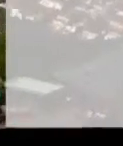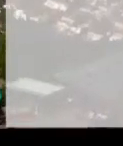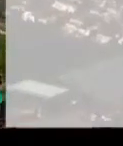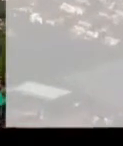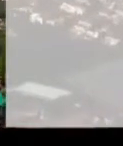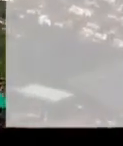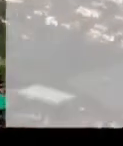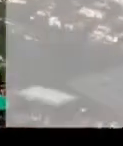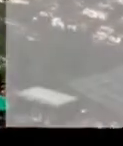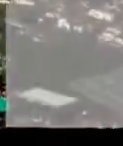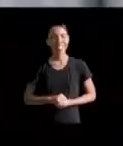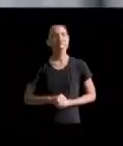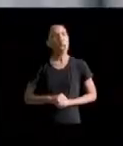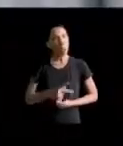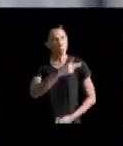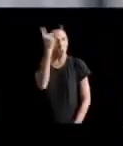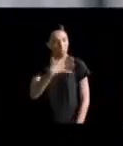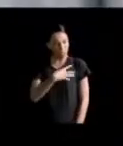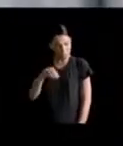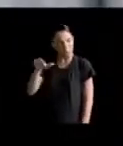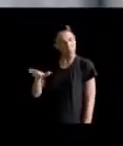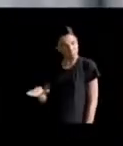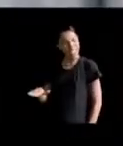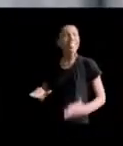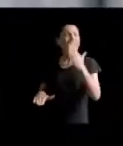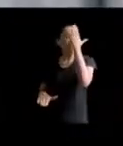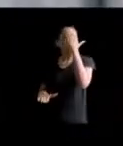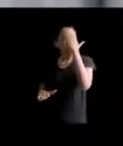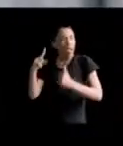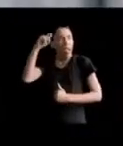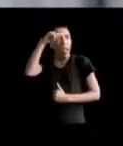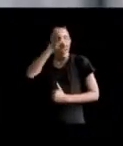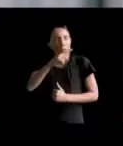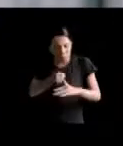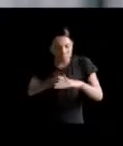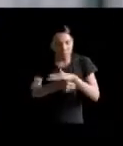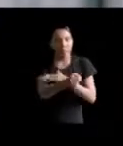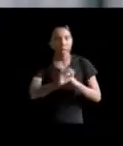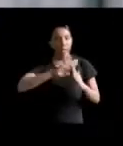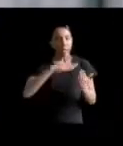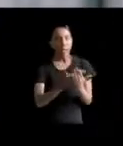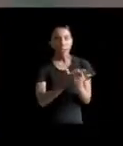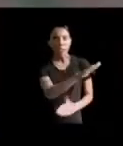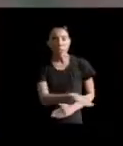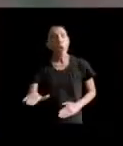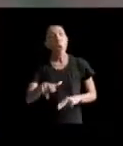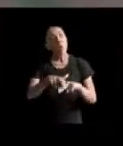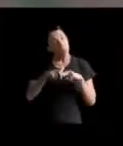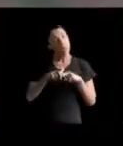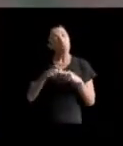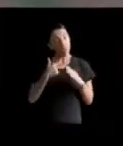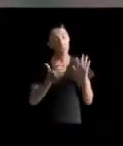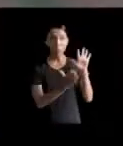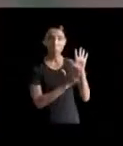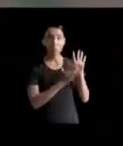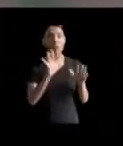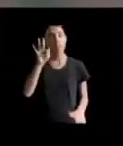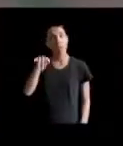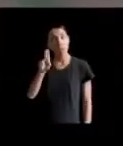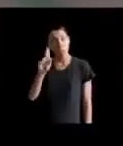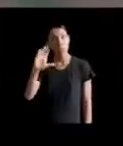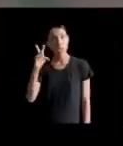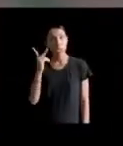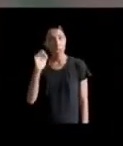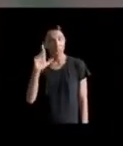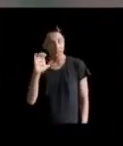Aleluia Quem tem filho pequeno sabe a luta que é para conseguir vaga numa creche no Rio. É por isso que eu vou criar o FUNCRECH,